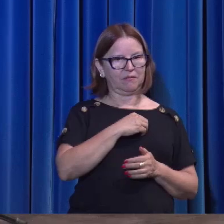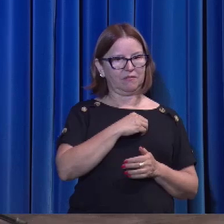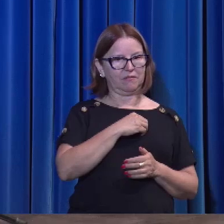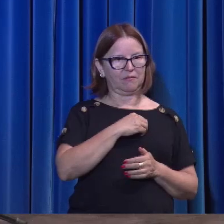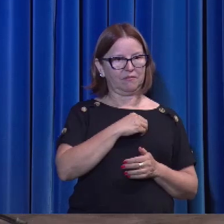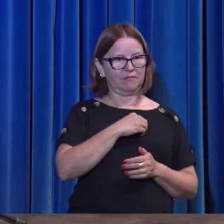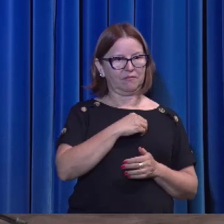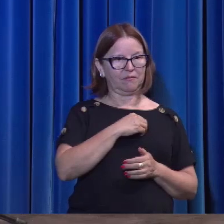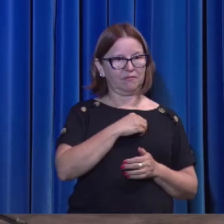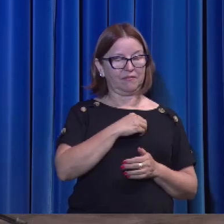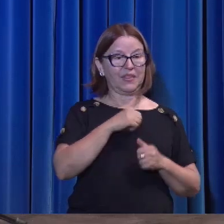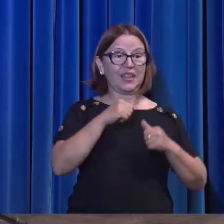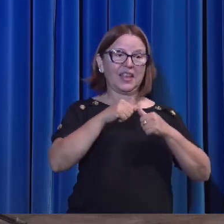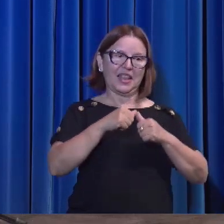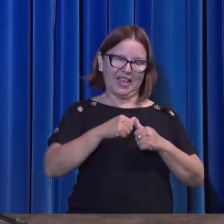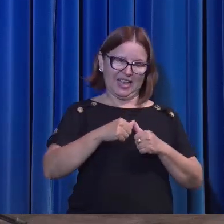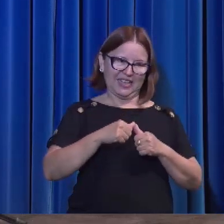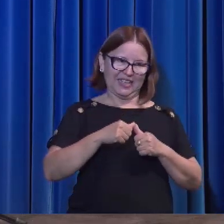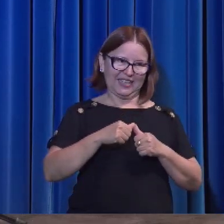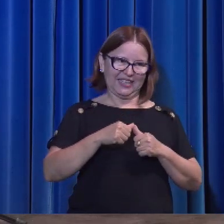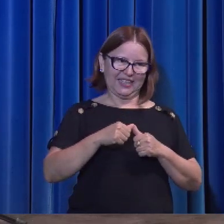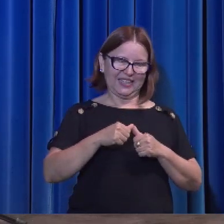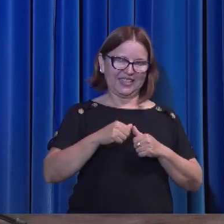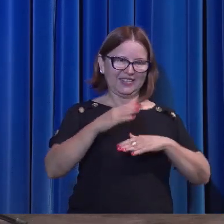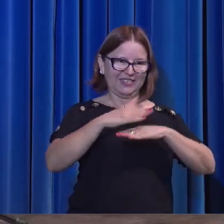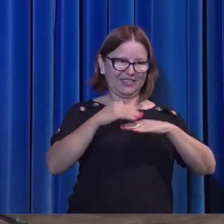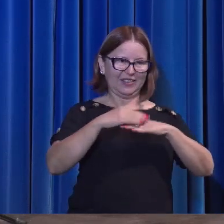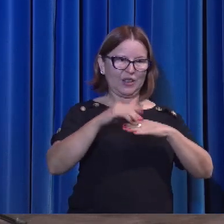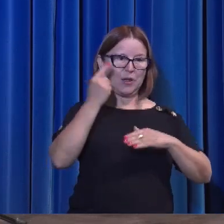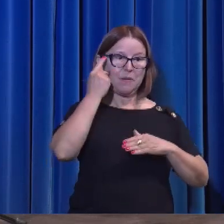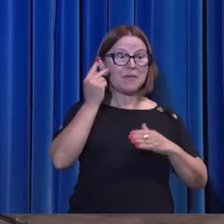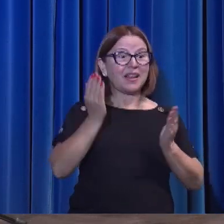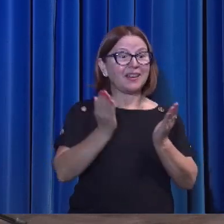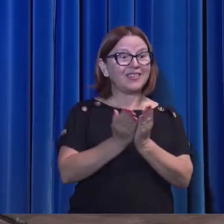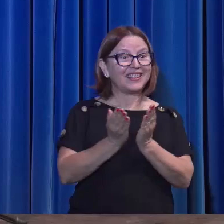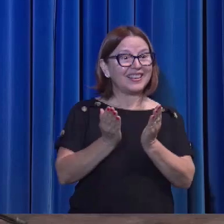Esse outro advogado, É para o crente.